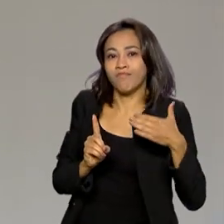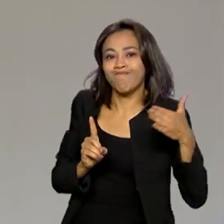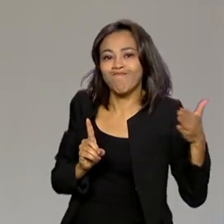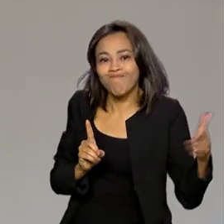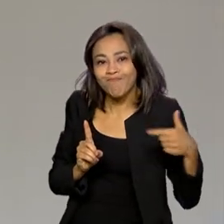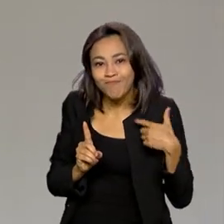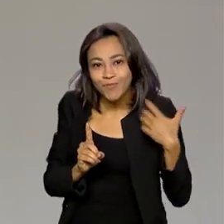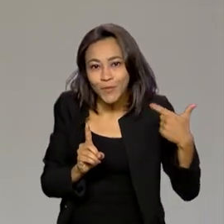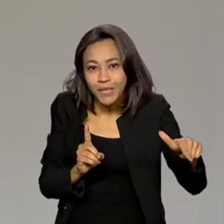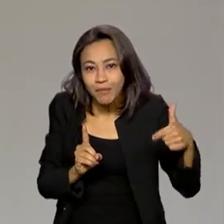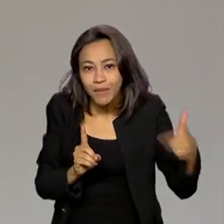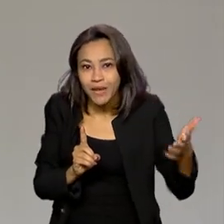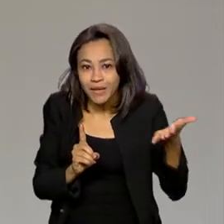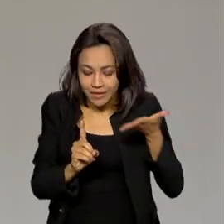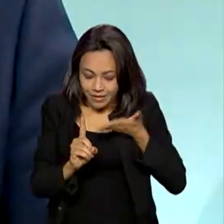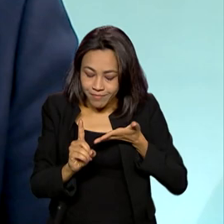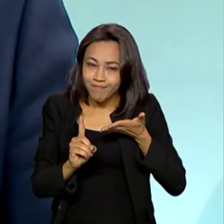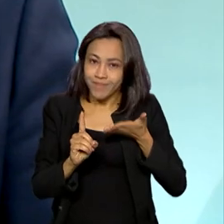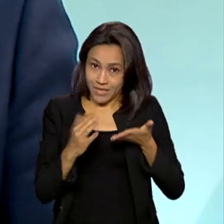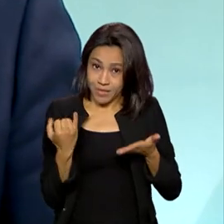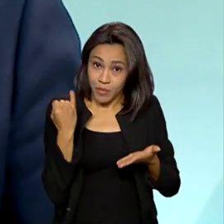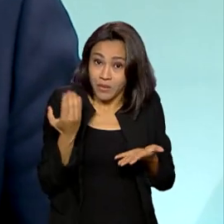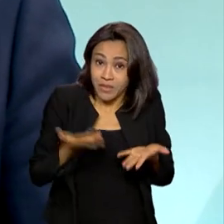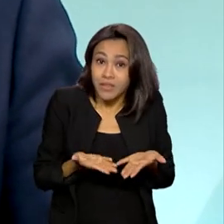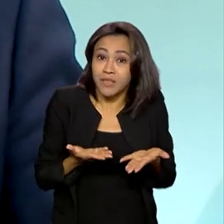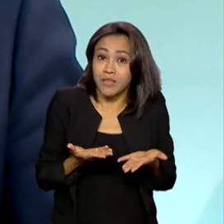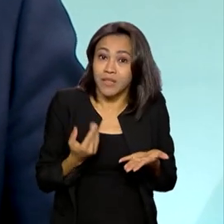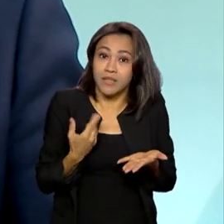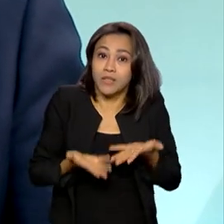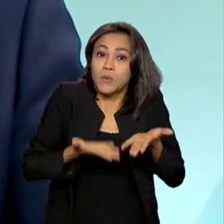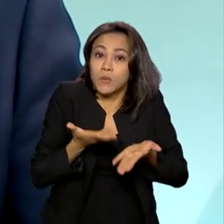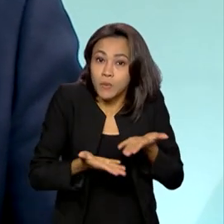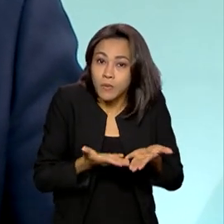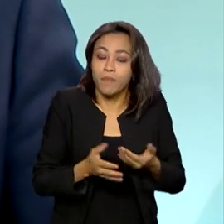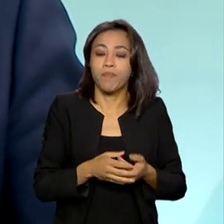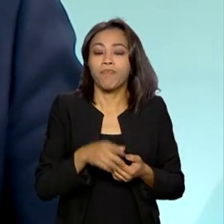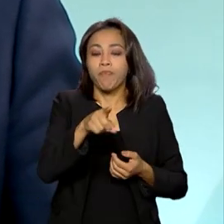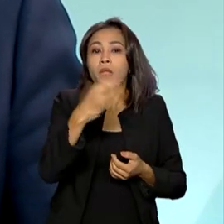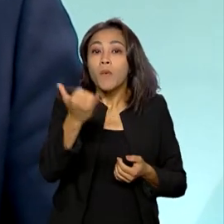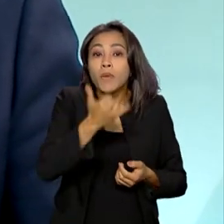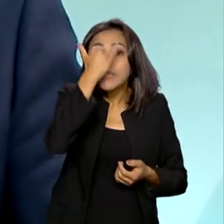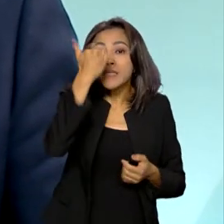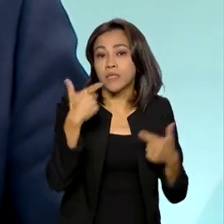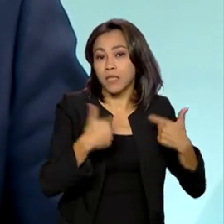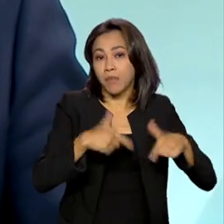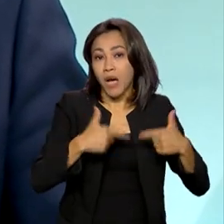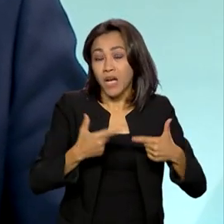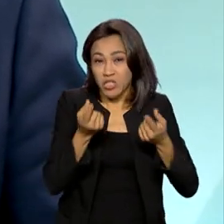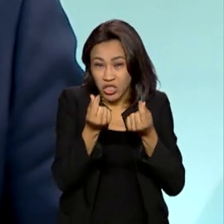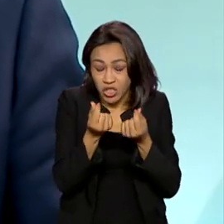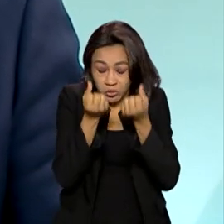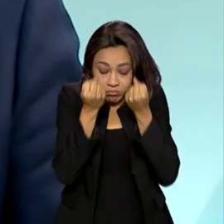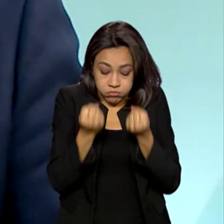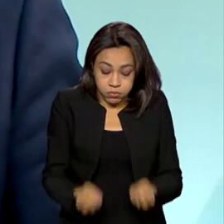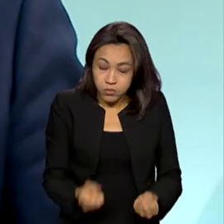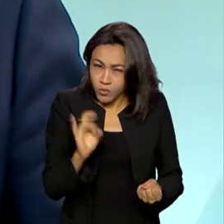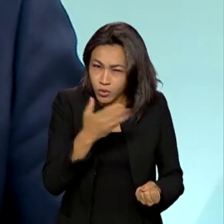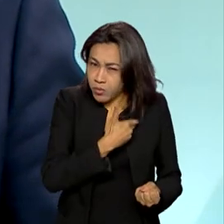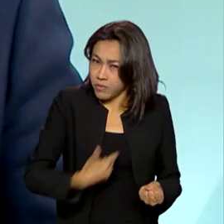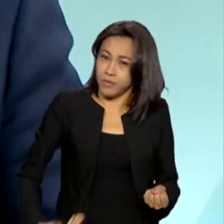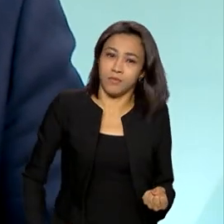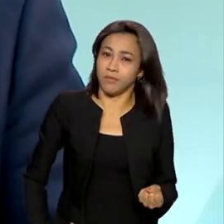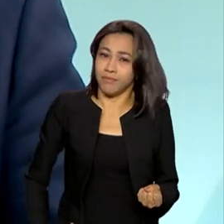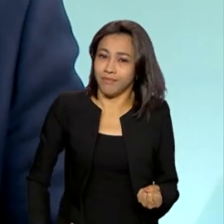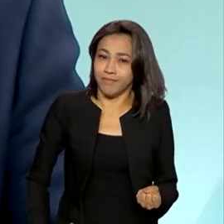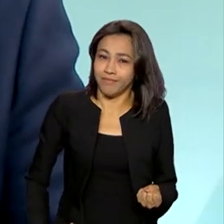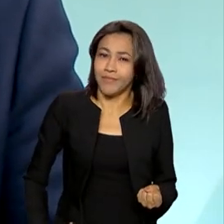questão é nevrálgica, é fundamental. É, o acidente de trabalho, ele tem um custo alto não só para o Estado, ele